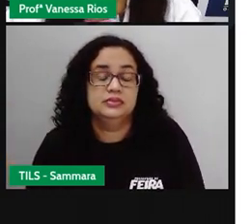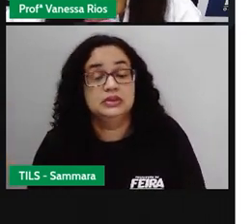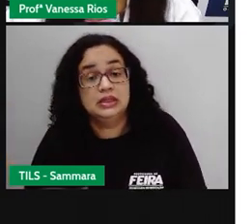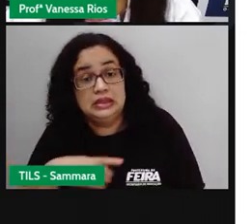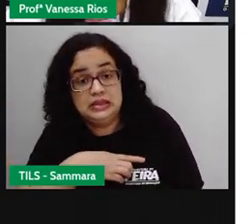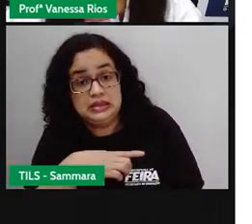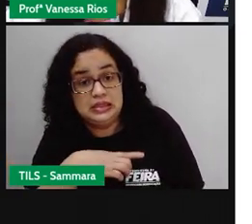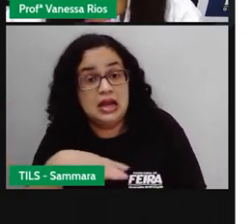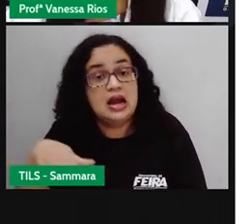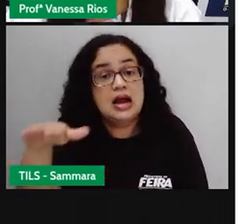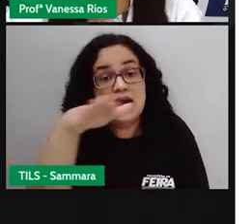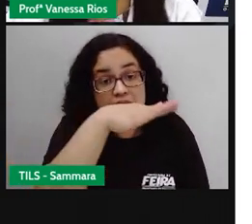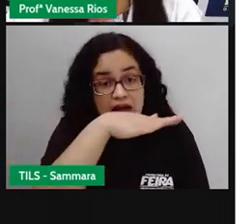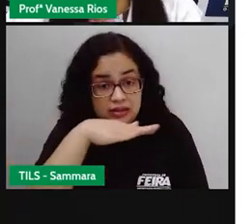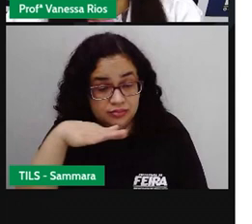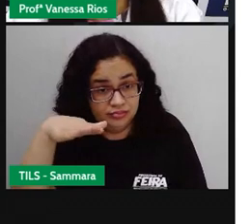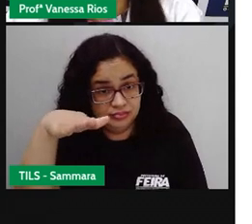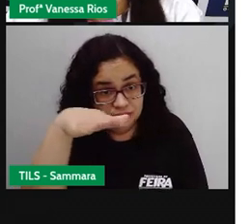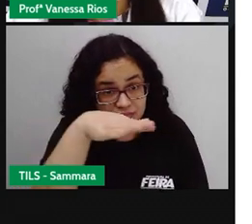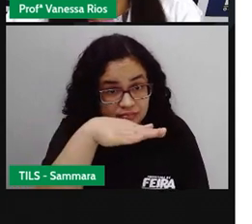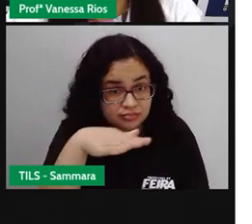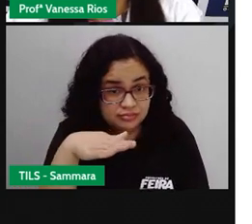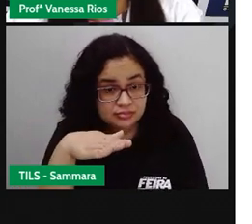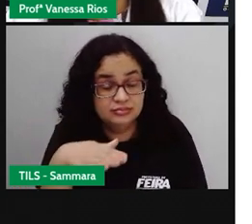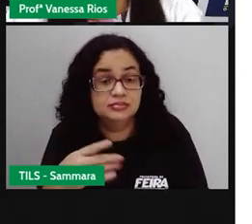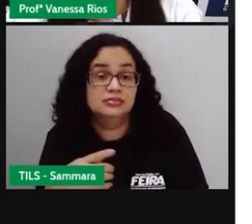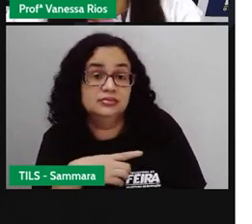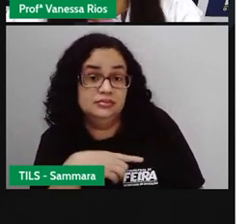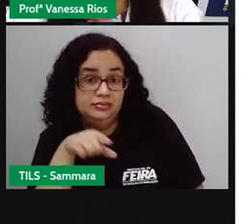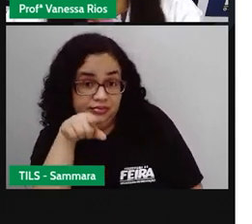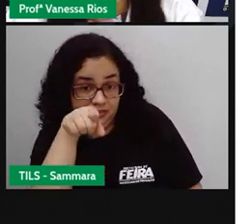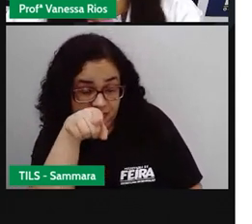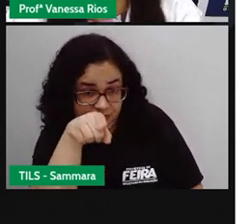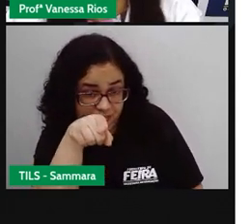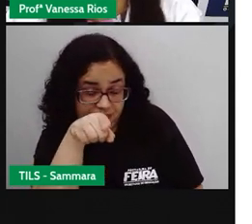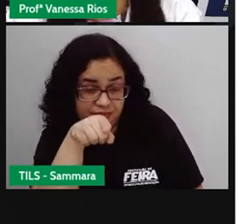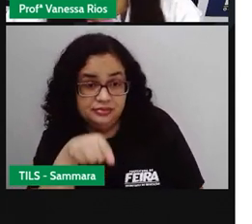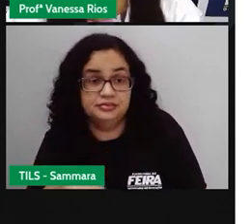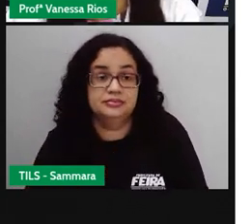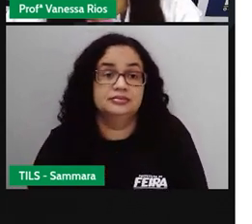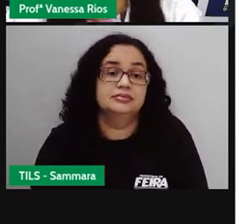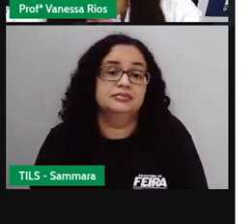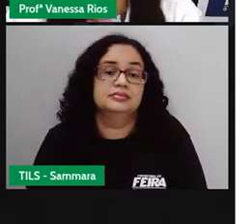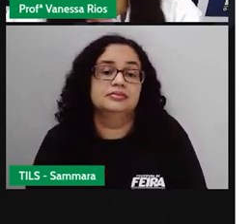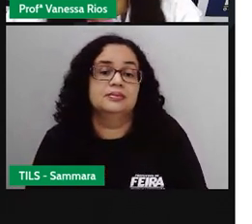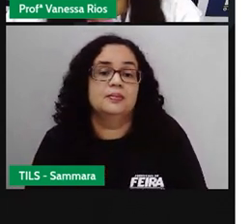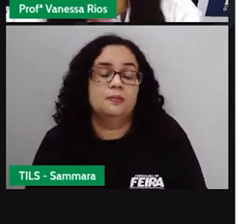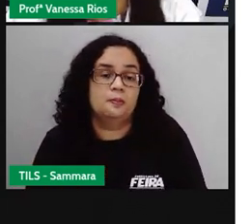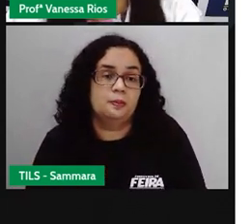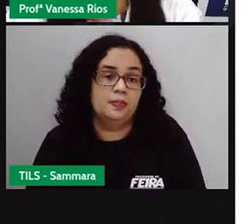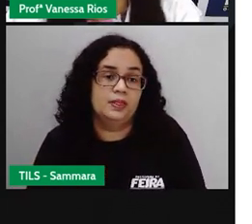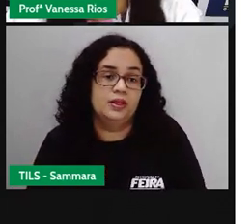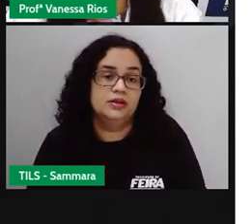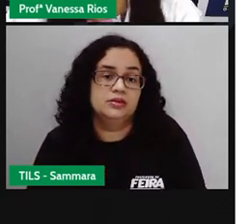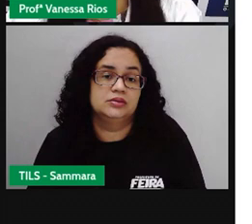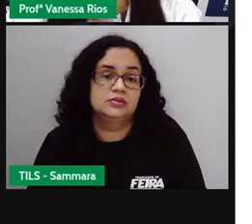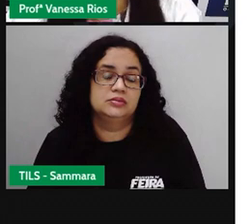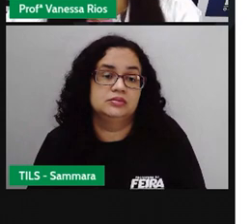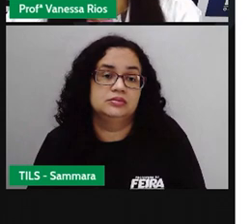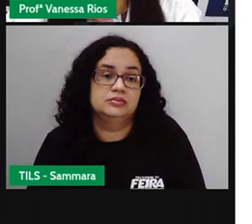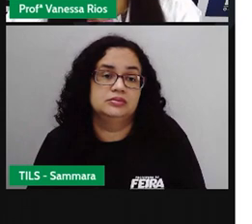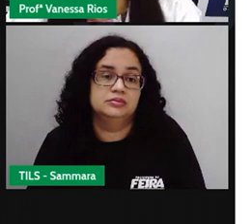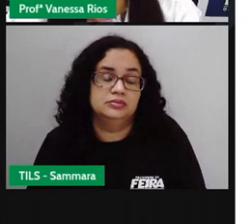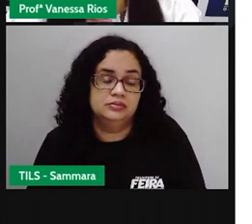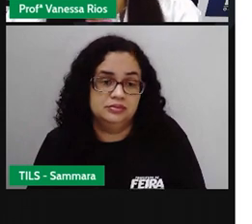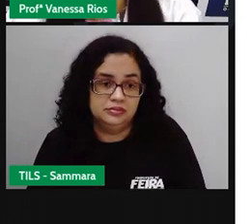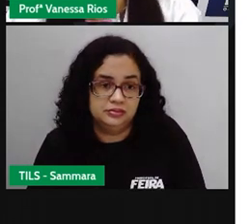E uma densidade demográfica de 24,82 habitantes por